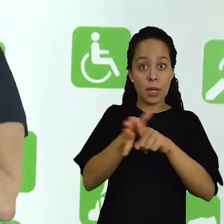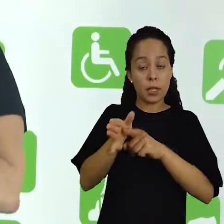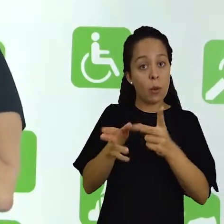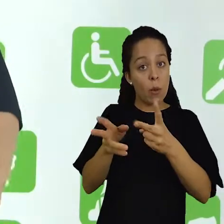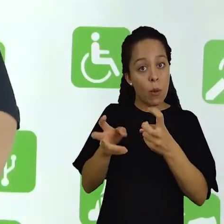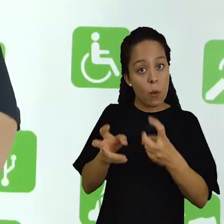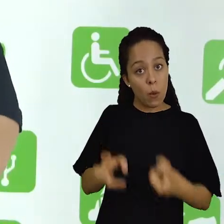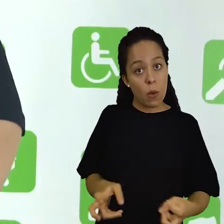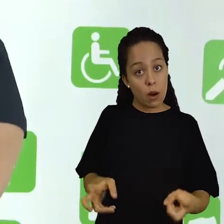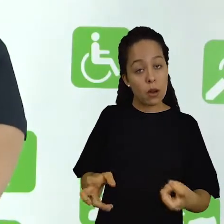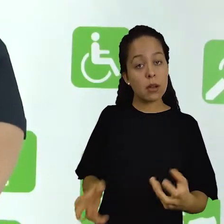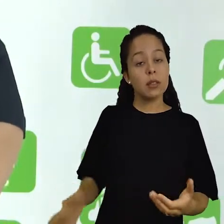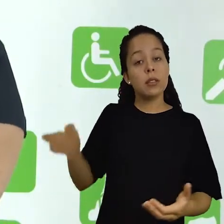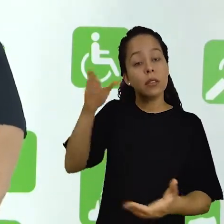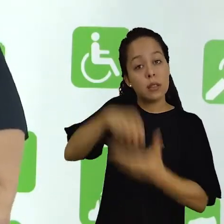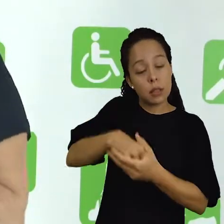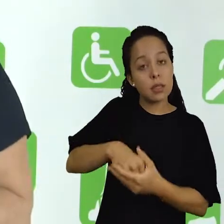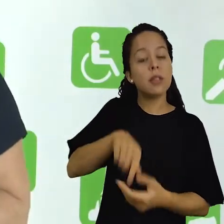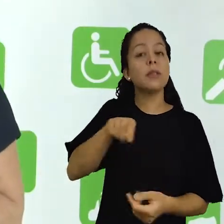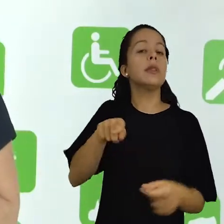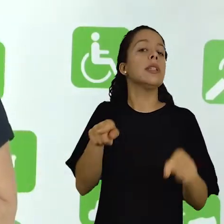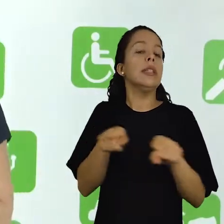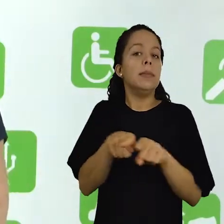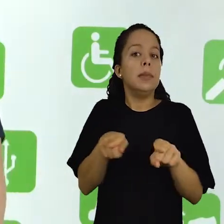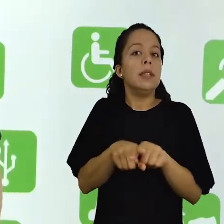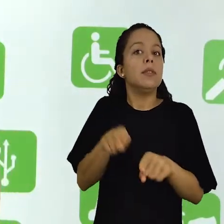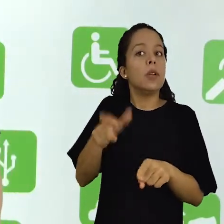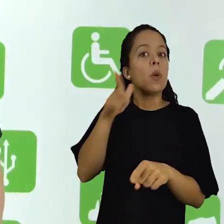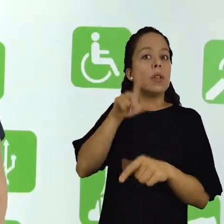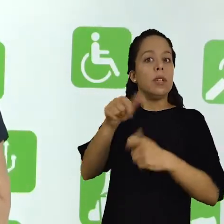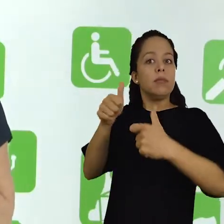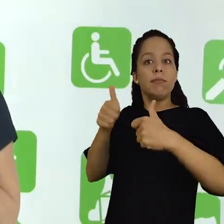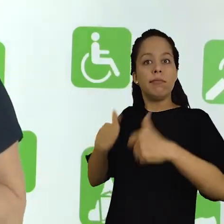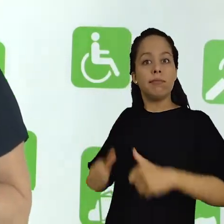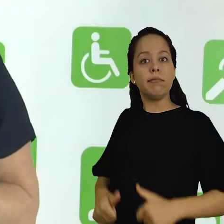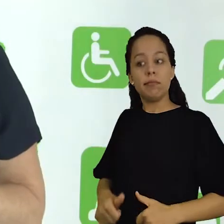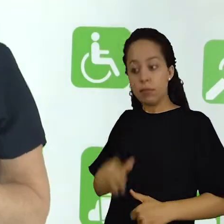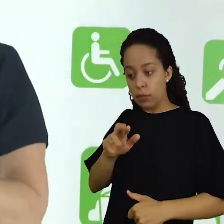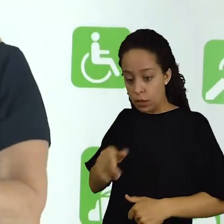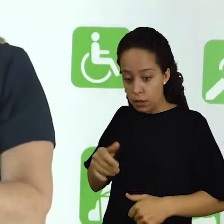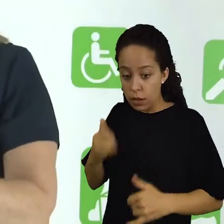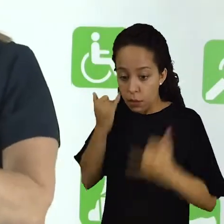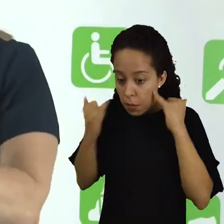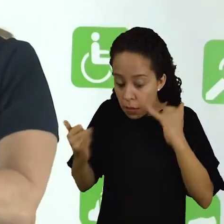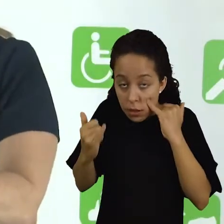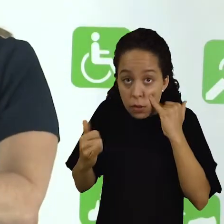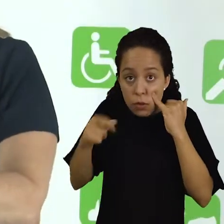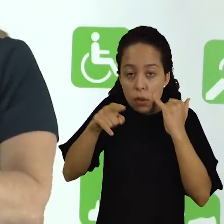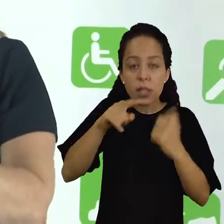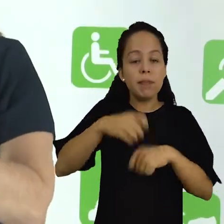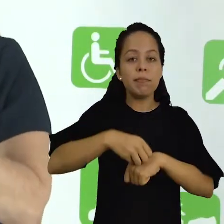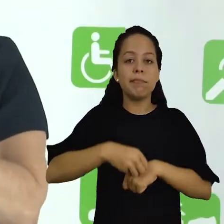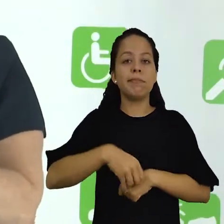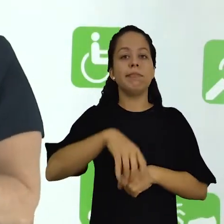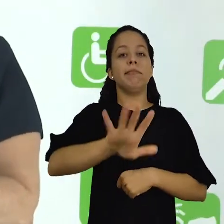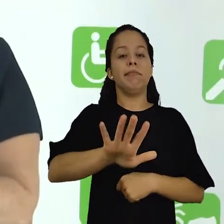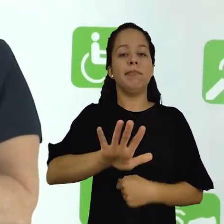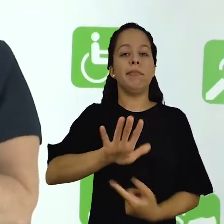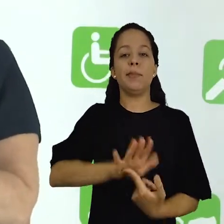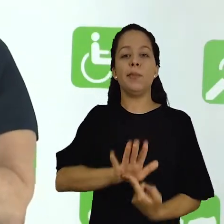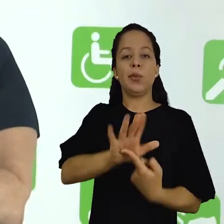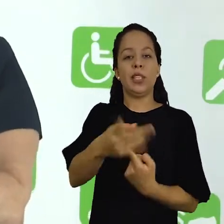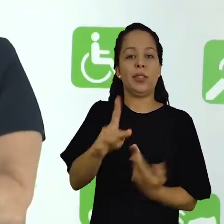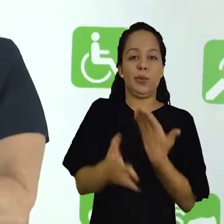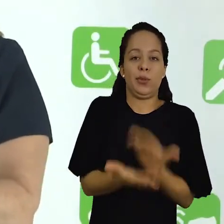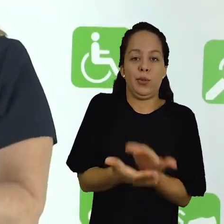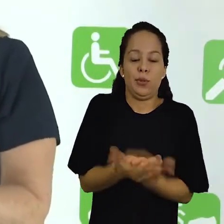advindos dessa pesquisa que você fez, advindos dessas análises que foram feitas, você contribuir